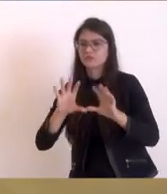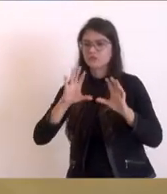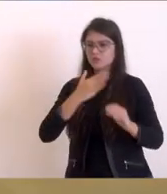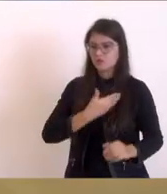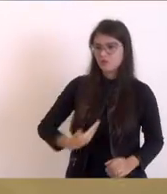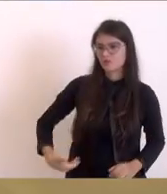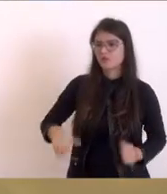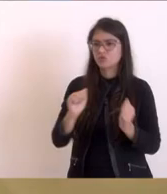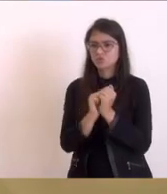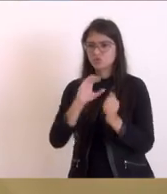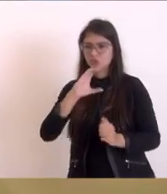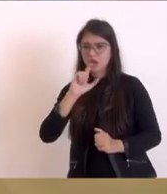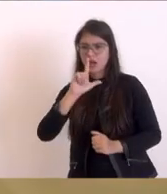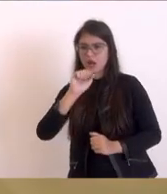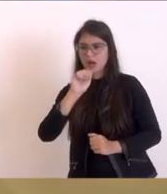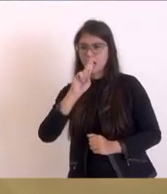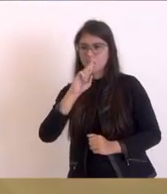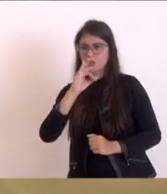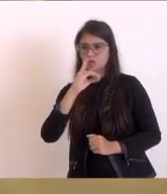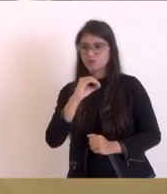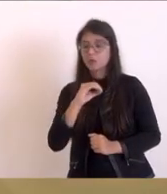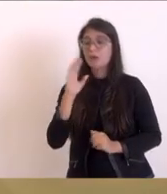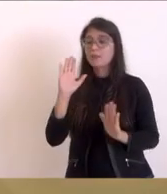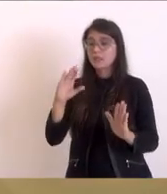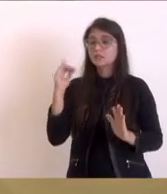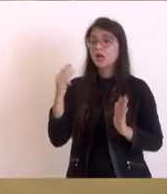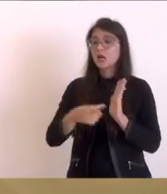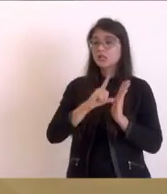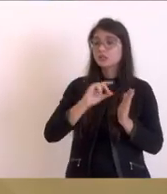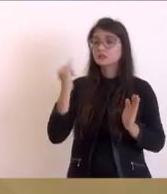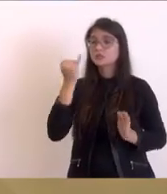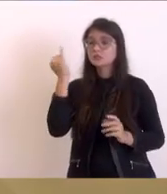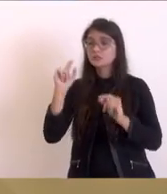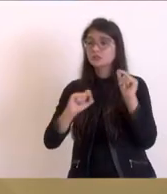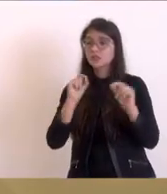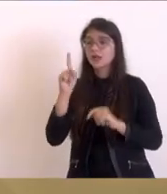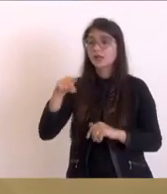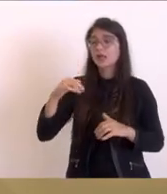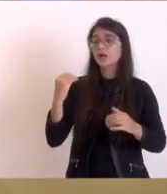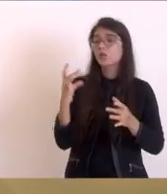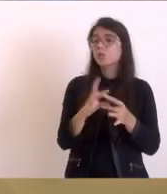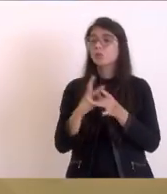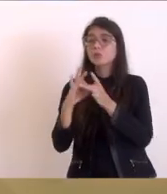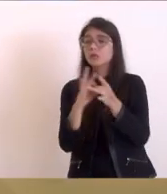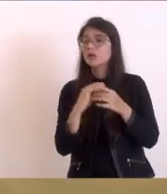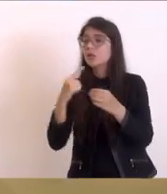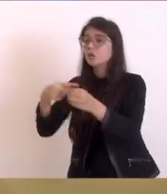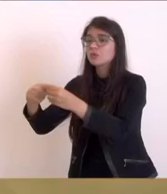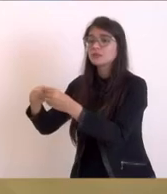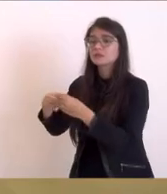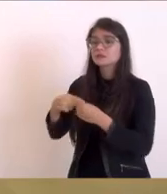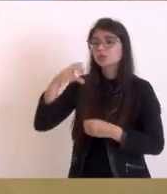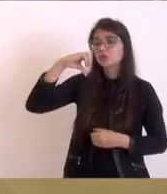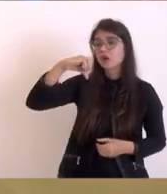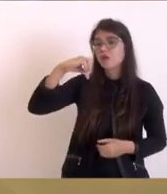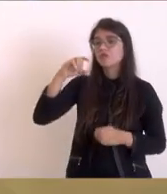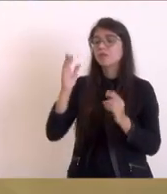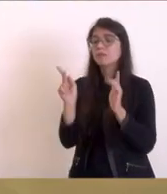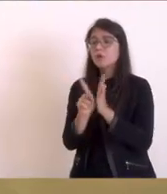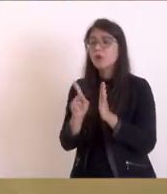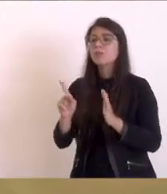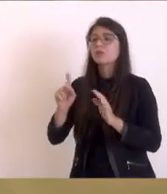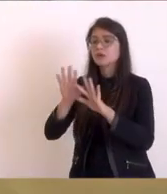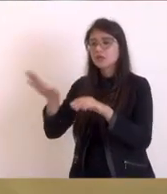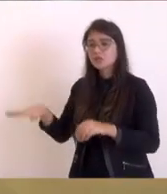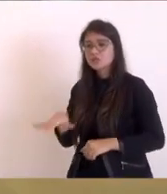importante, mas, antes disso, é importante a união de nós, dos nove municípios da região litorânea. Não adianta